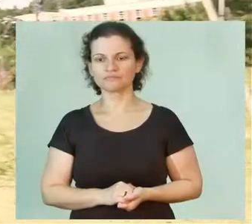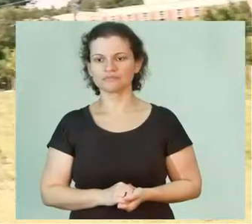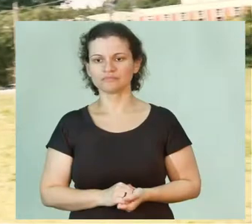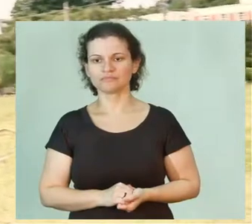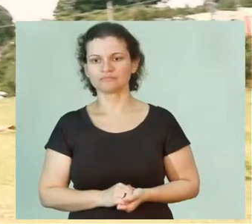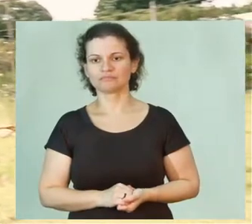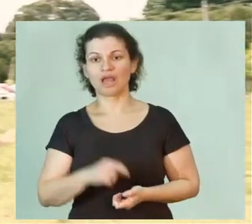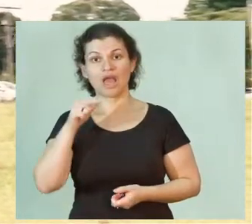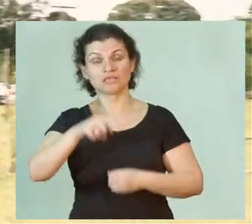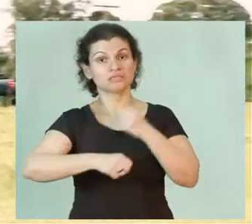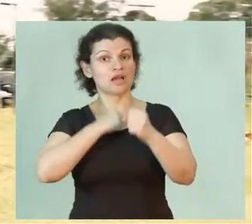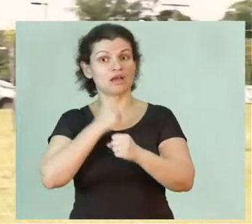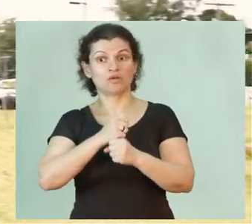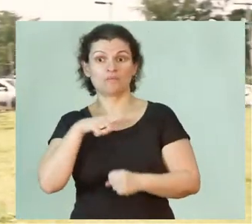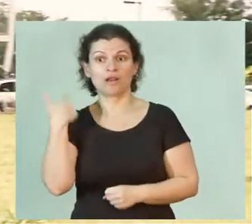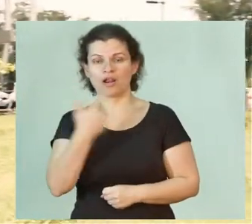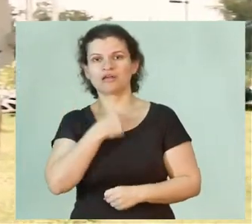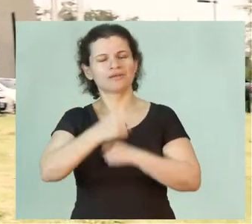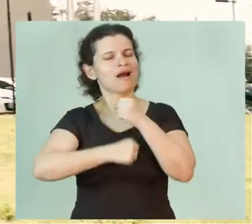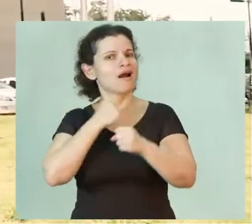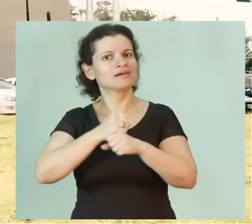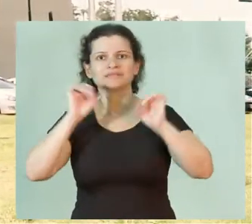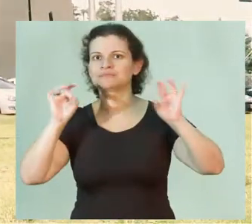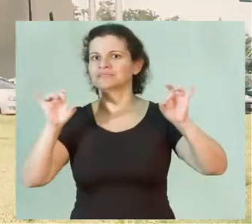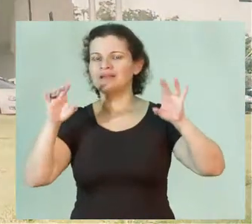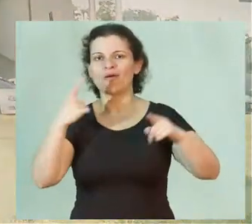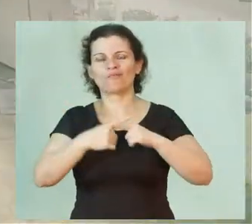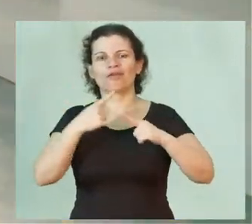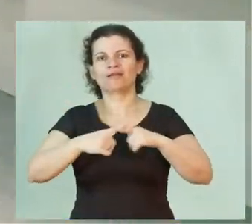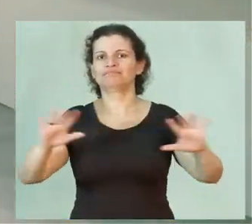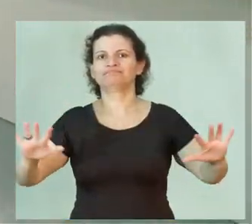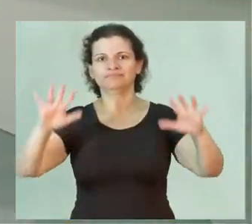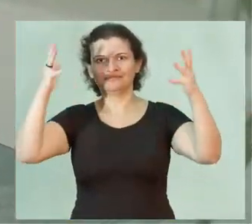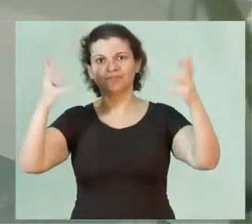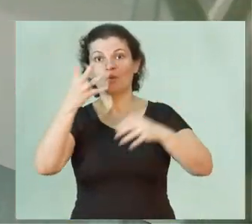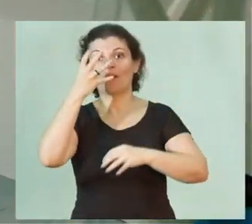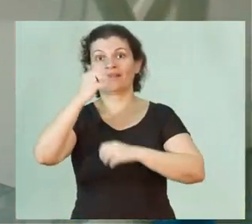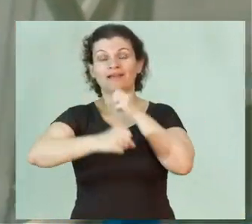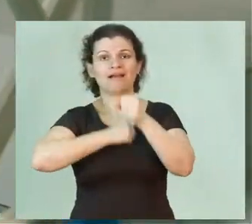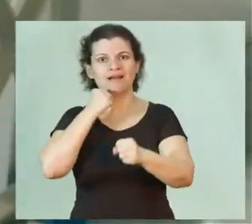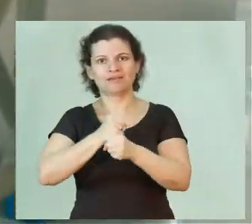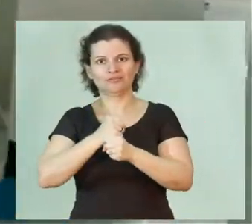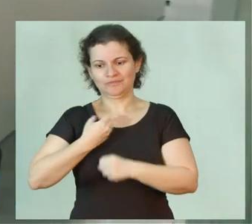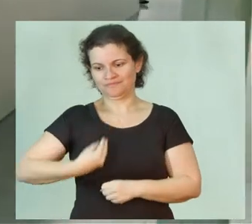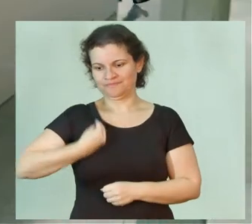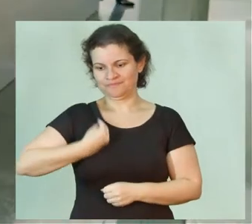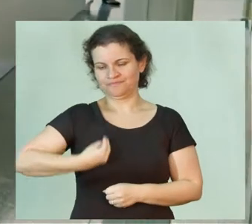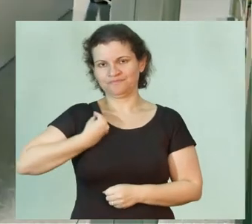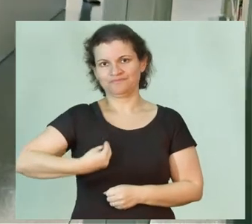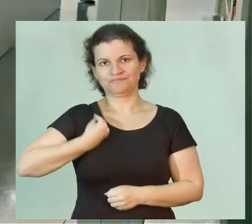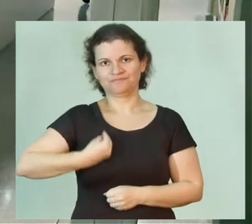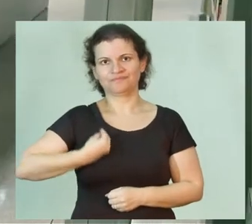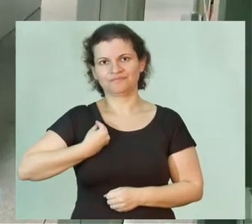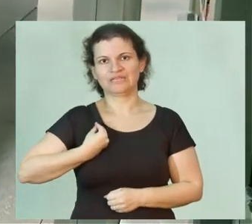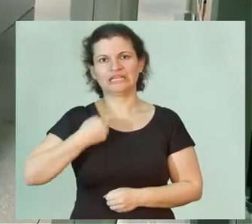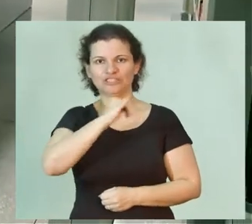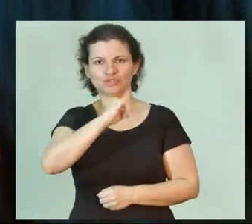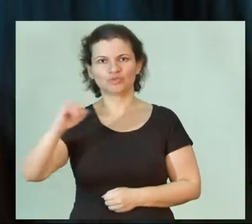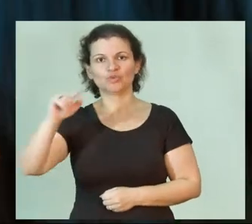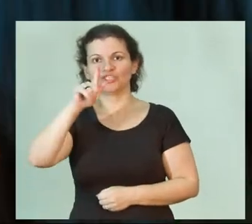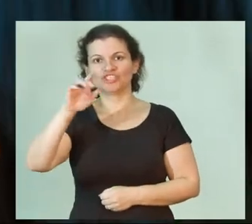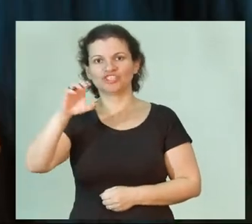Esse ano para nós é um ano muito especial porque comemoramos 40 anos de existência do Instituto de